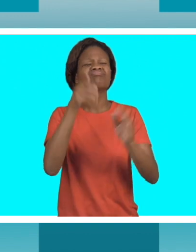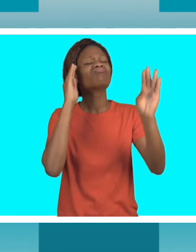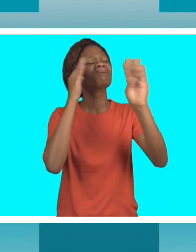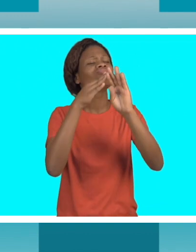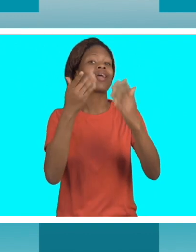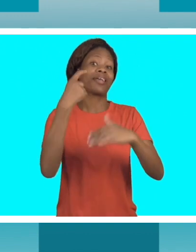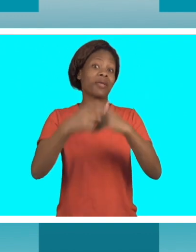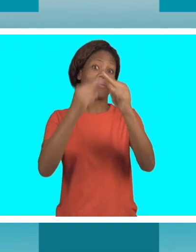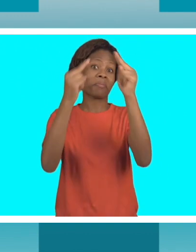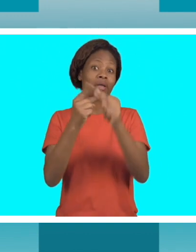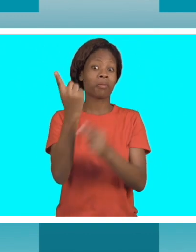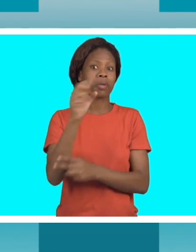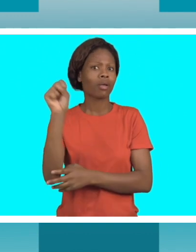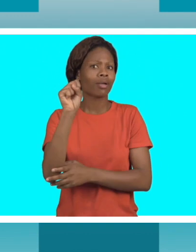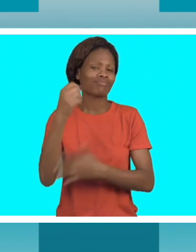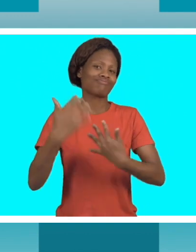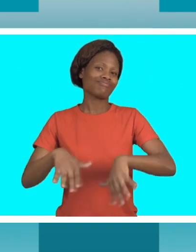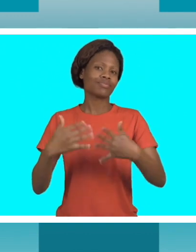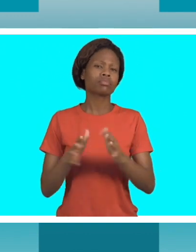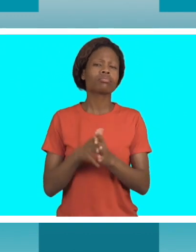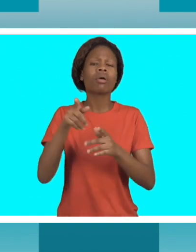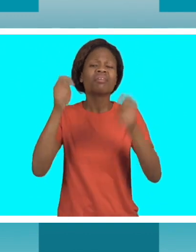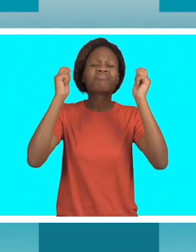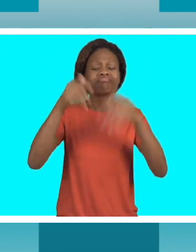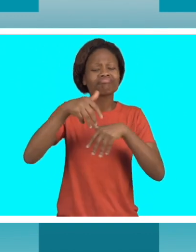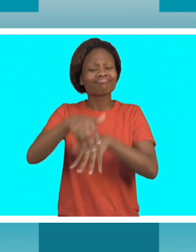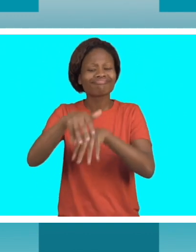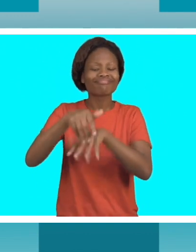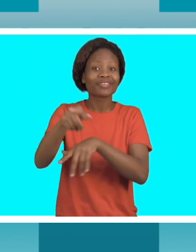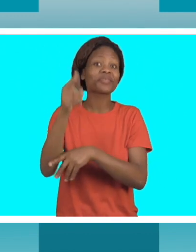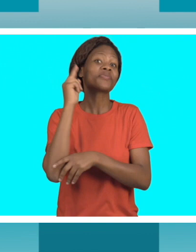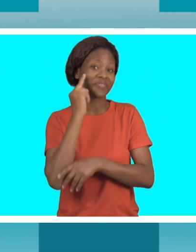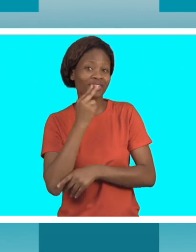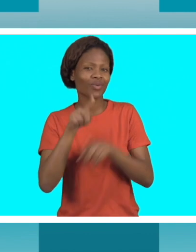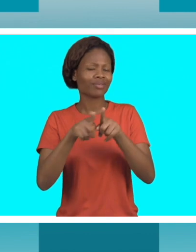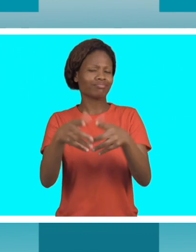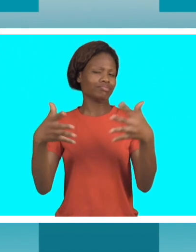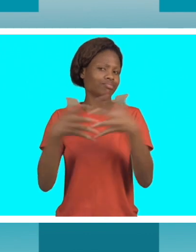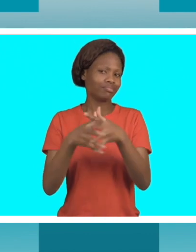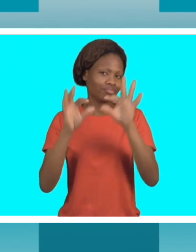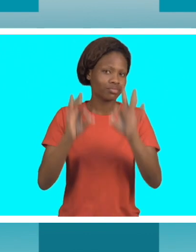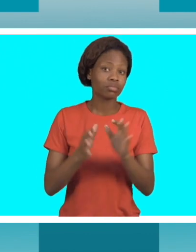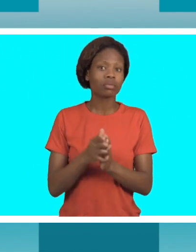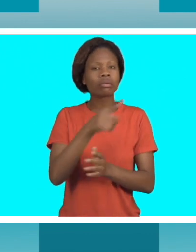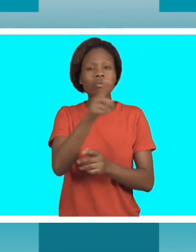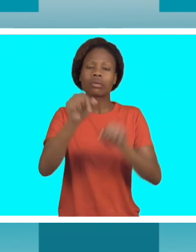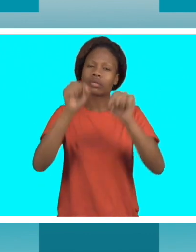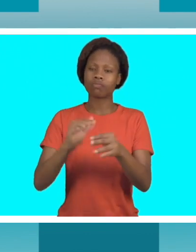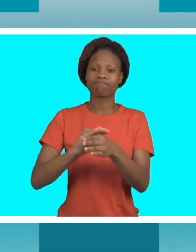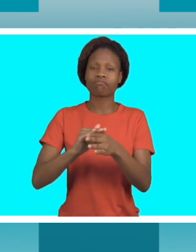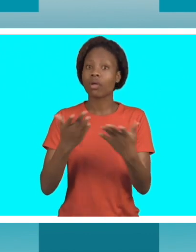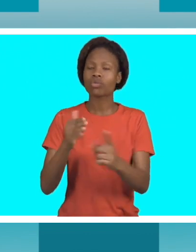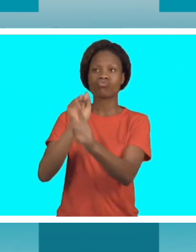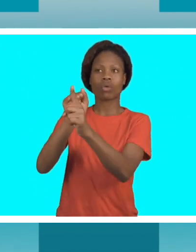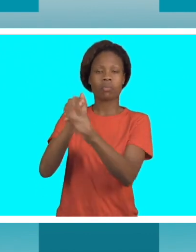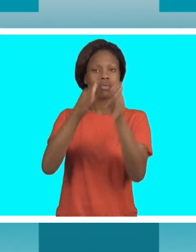semana do mês de setembro. Os surdos aproveitaram a ocasião para esclarecer alguns termos pejorativos usados